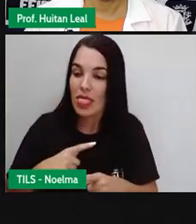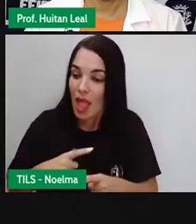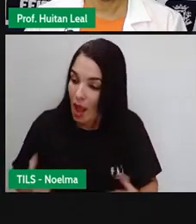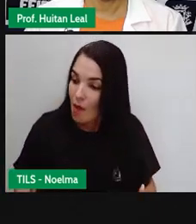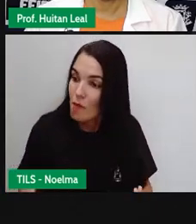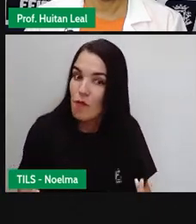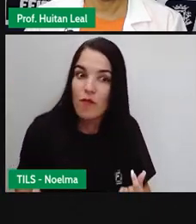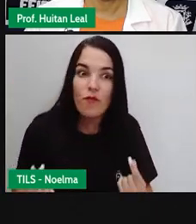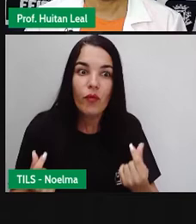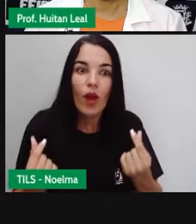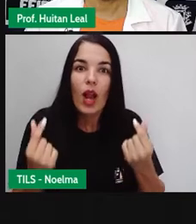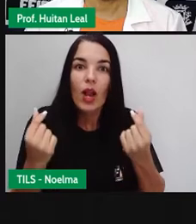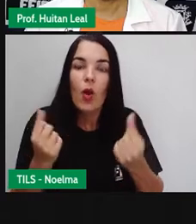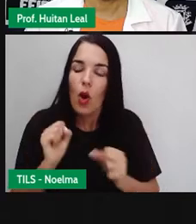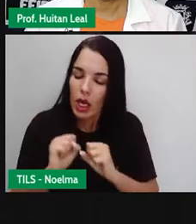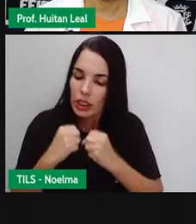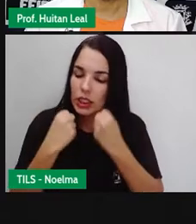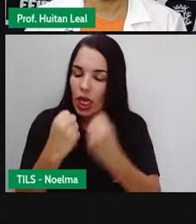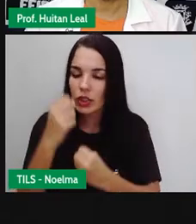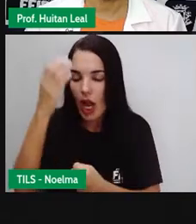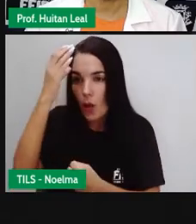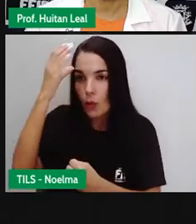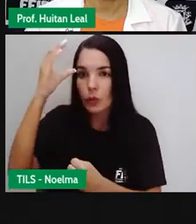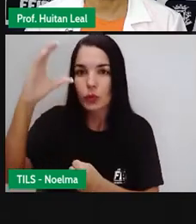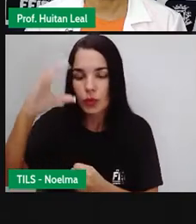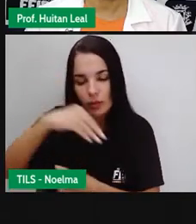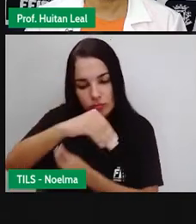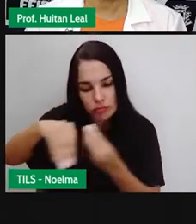né? Na cultura, nas tradições do nosso povo.